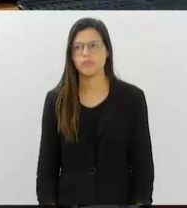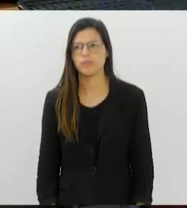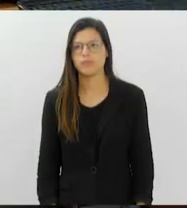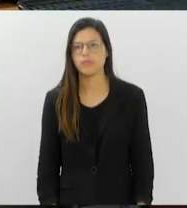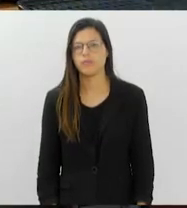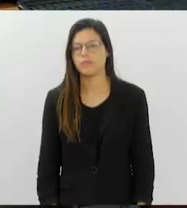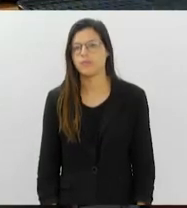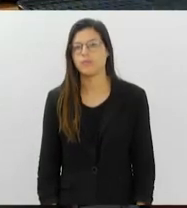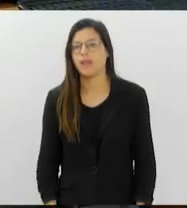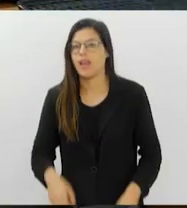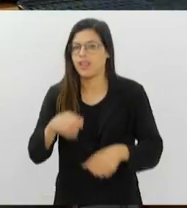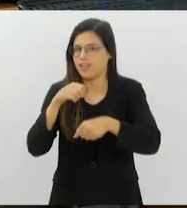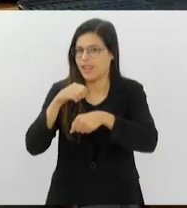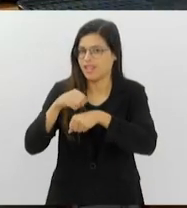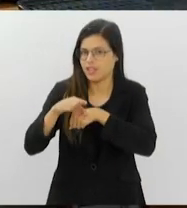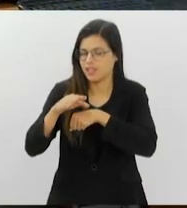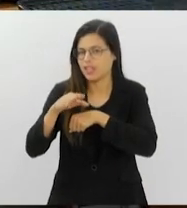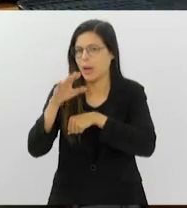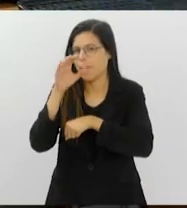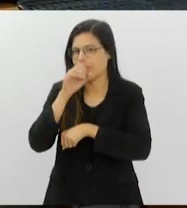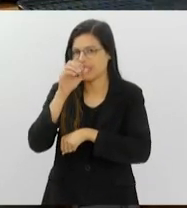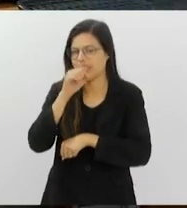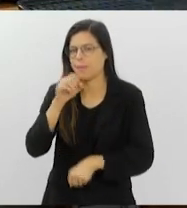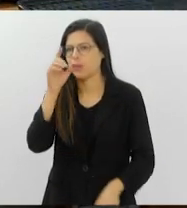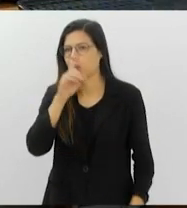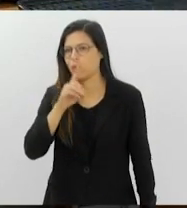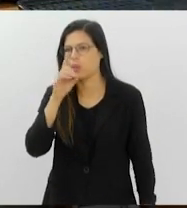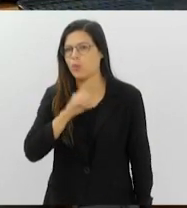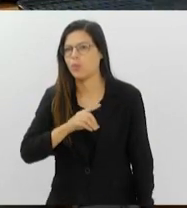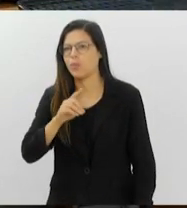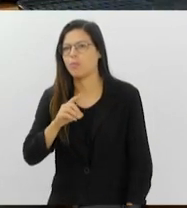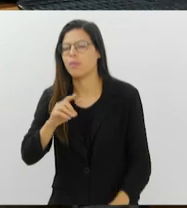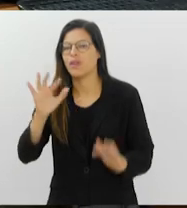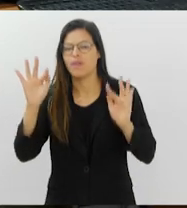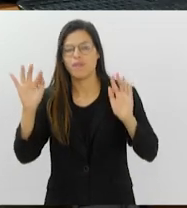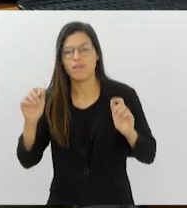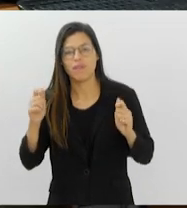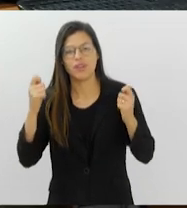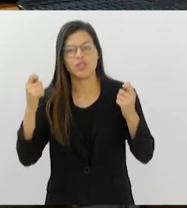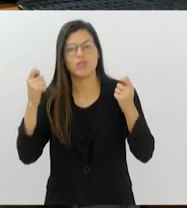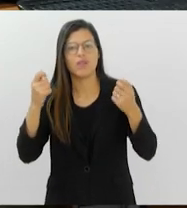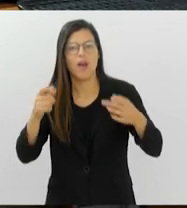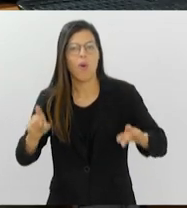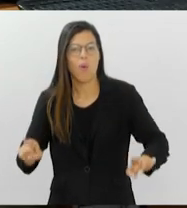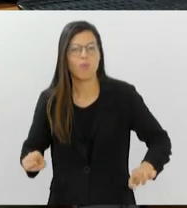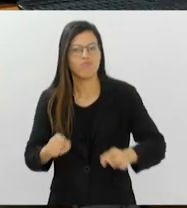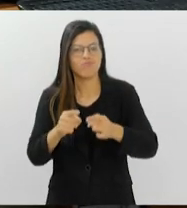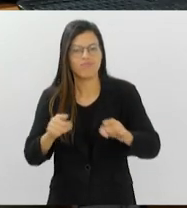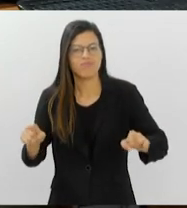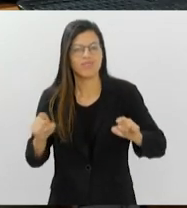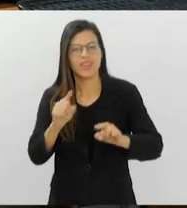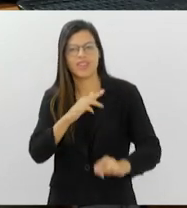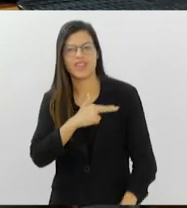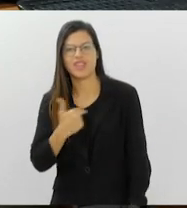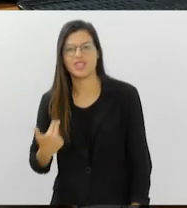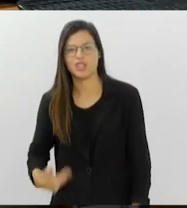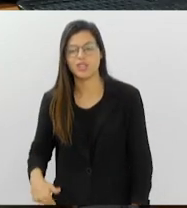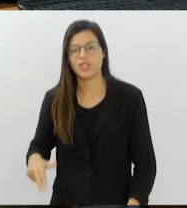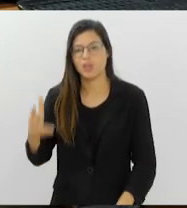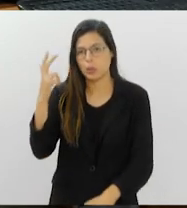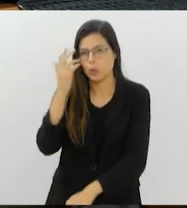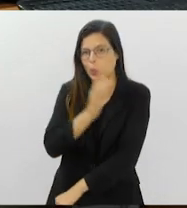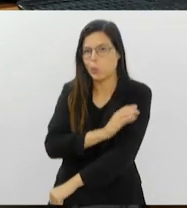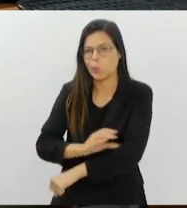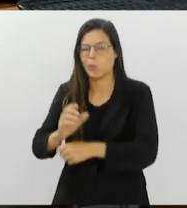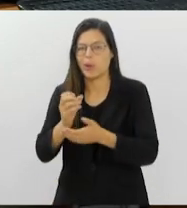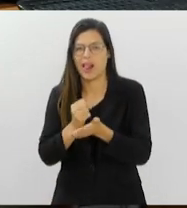E nas dicas para o seu final de semana, Rio Harp Festival, Orquestra Sinfônica Nacional da China e Cultura Gamer. Tudo